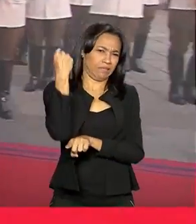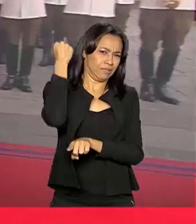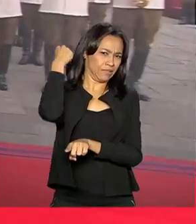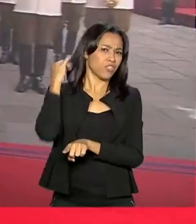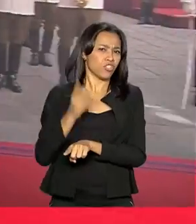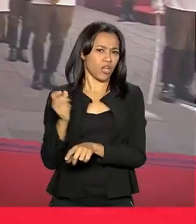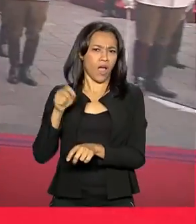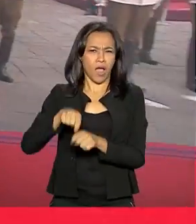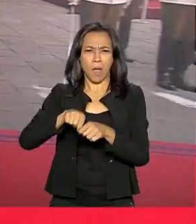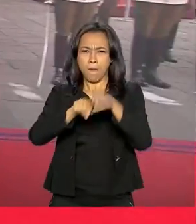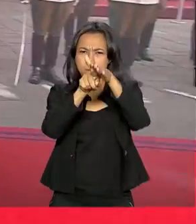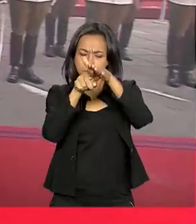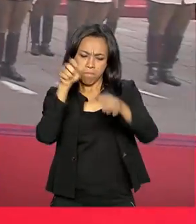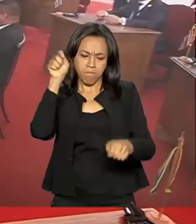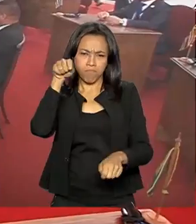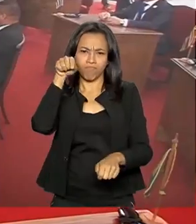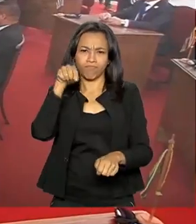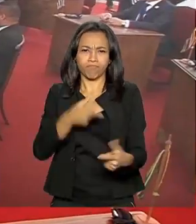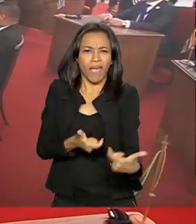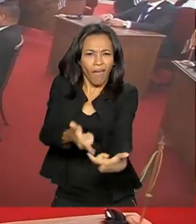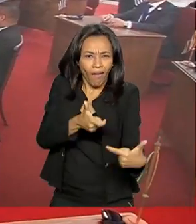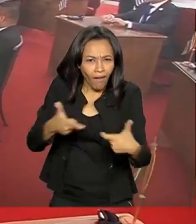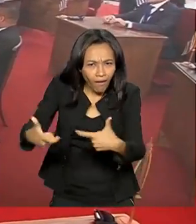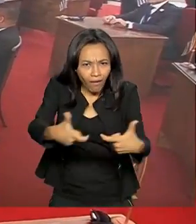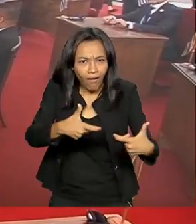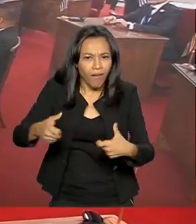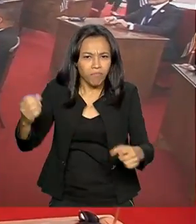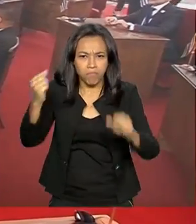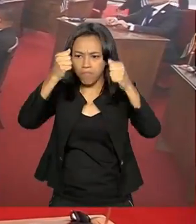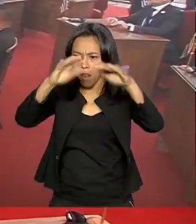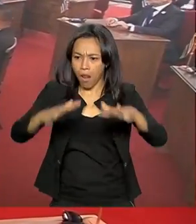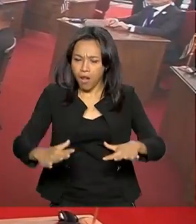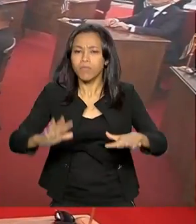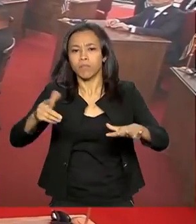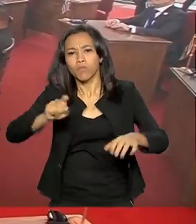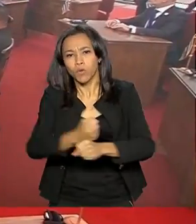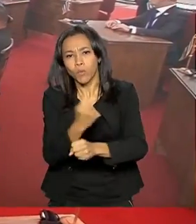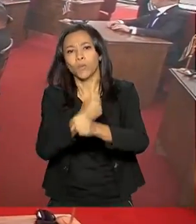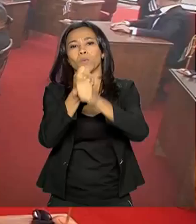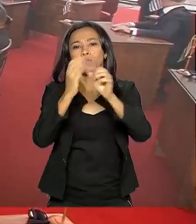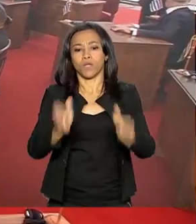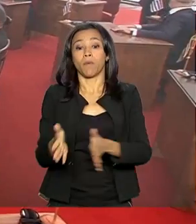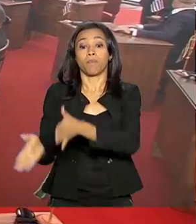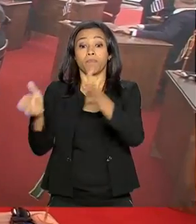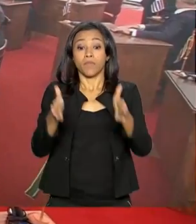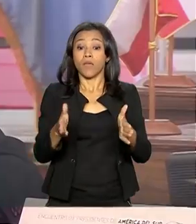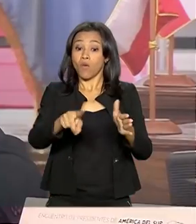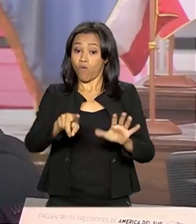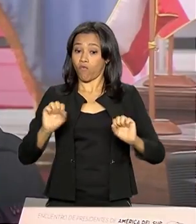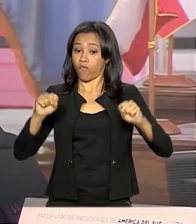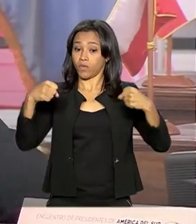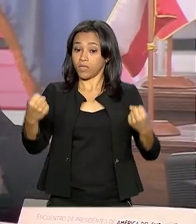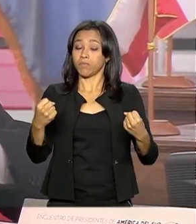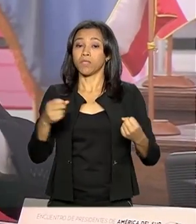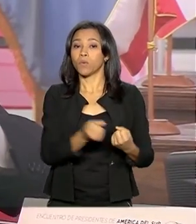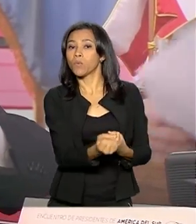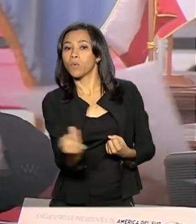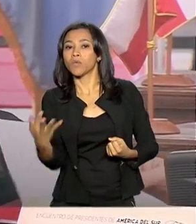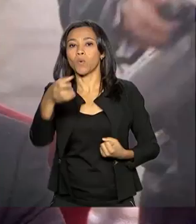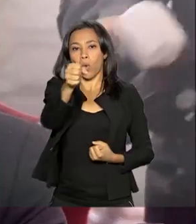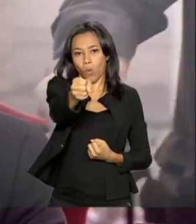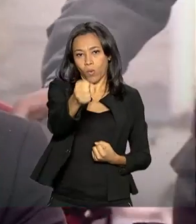bombardeado e reconstruído. Na agenda, a renovação e o fortalecimento da região sul. Oito países